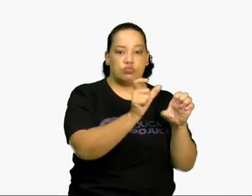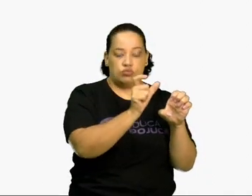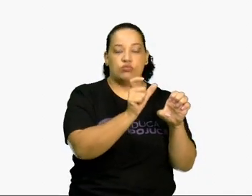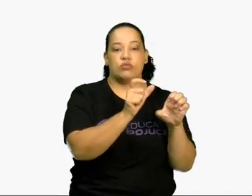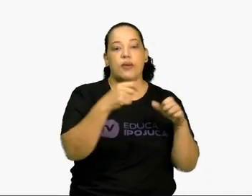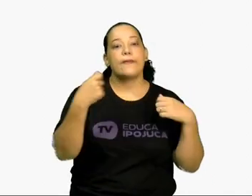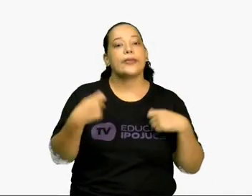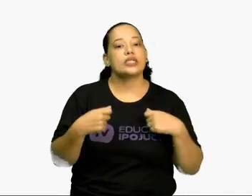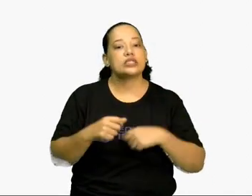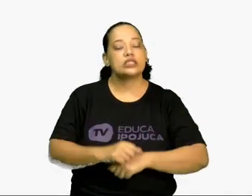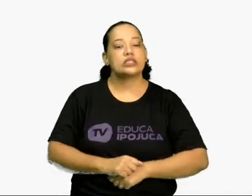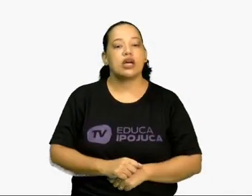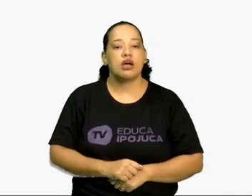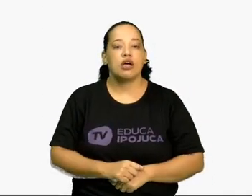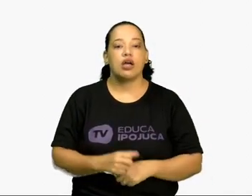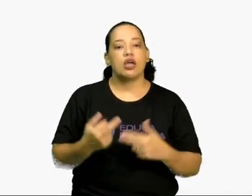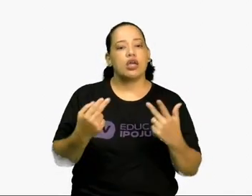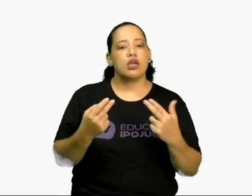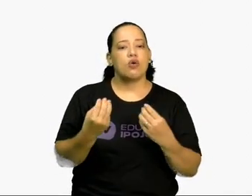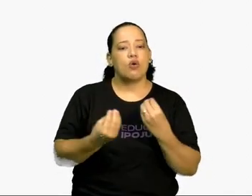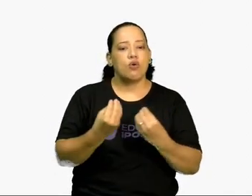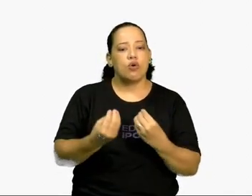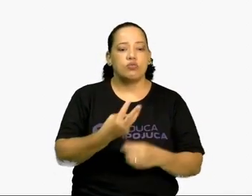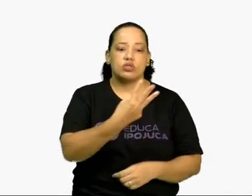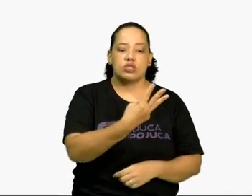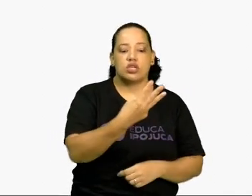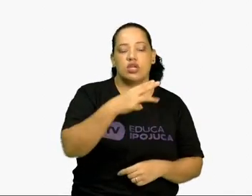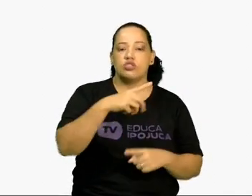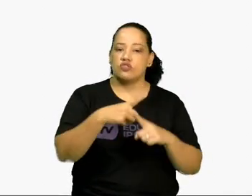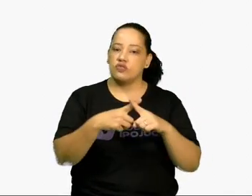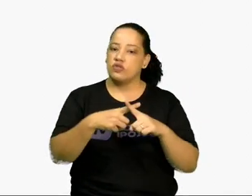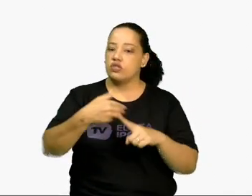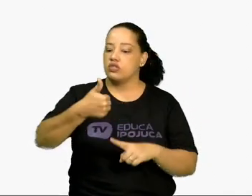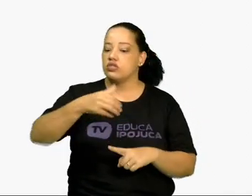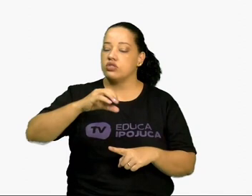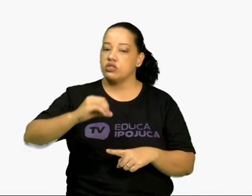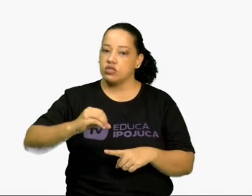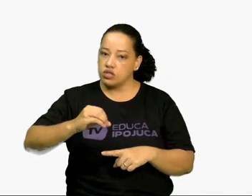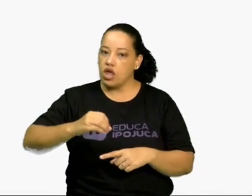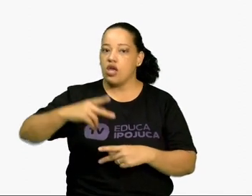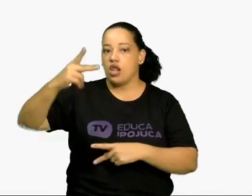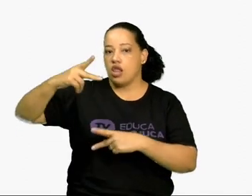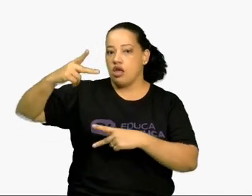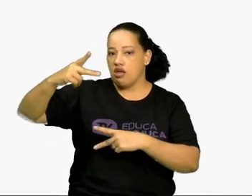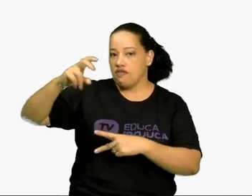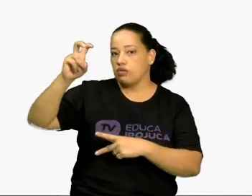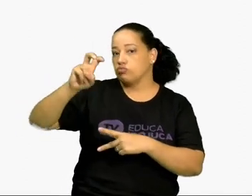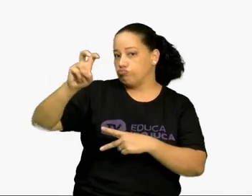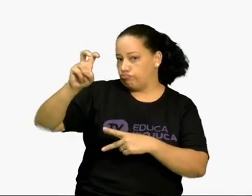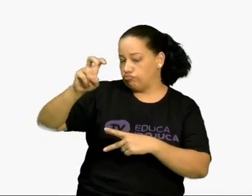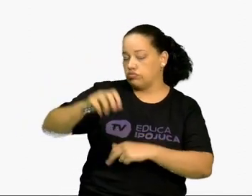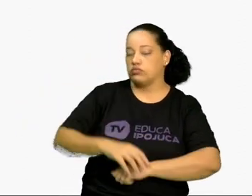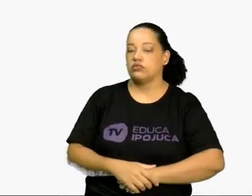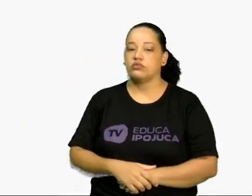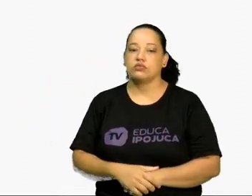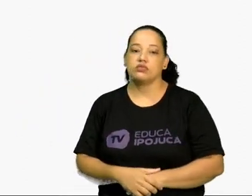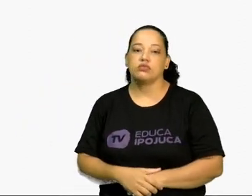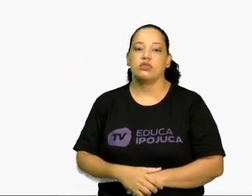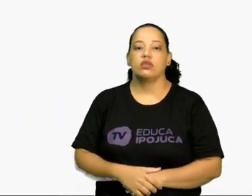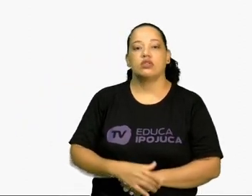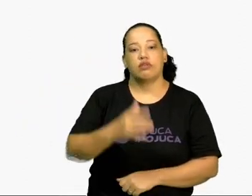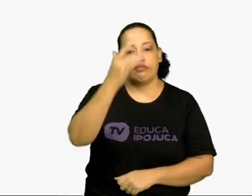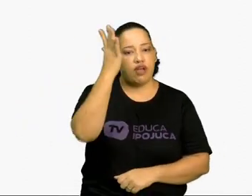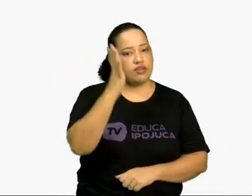Vai ficar igual a 3 vezes 10 elevado à quinta potência. Até aí tudo fácil.